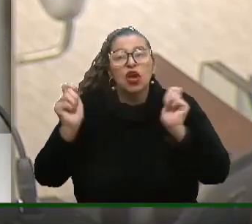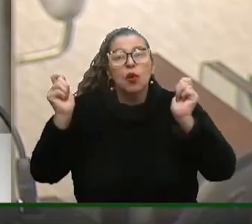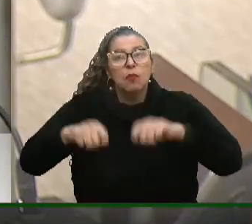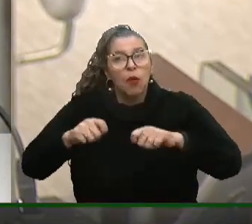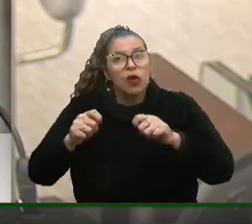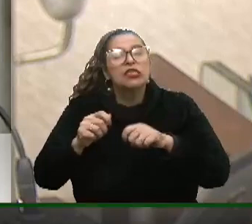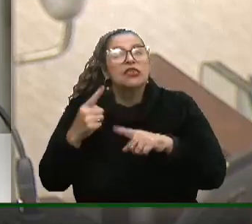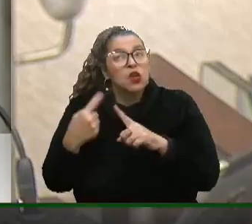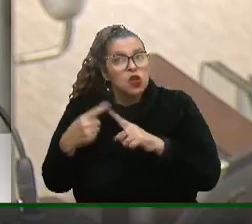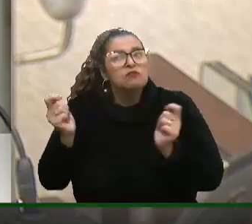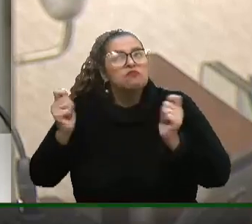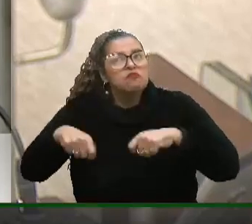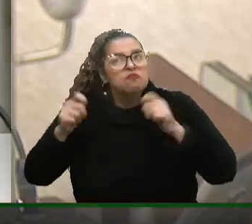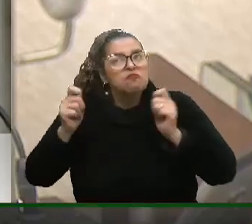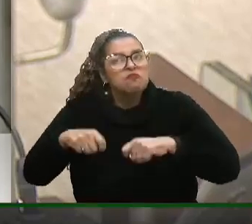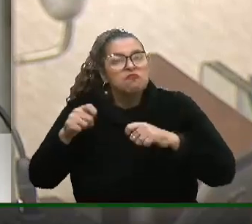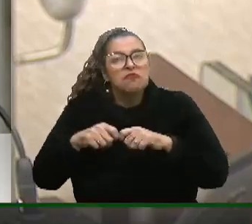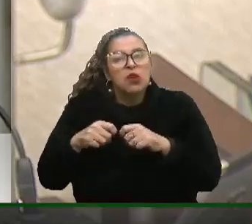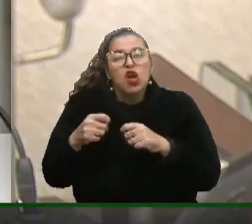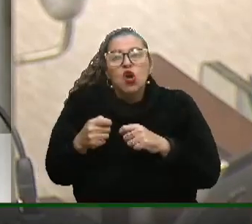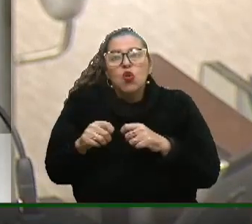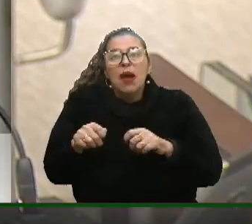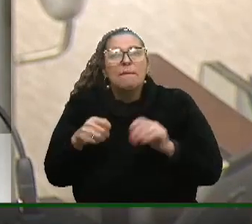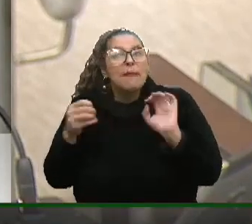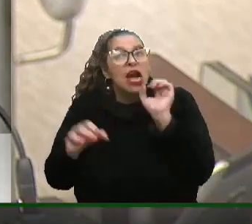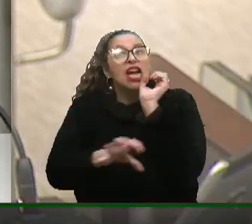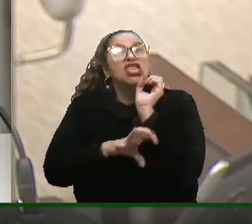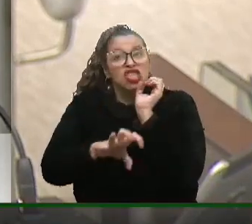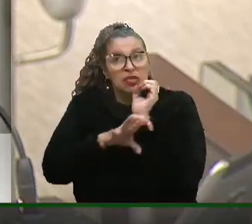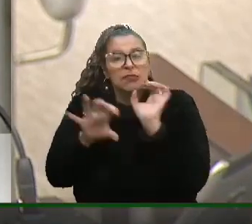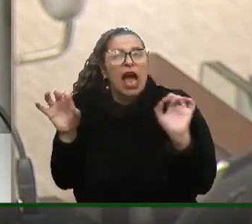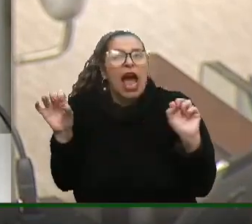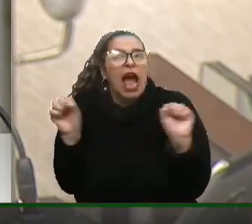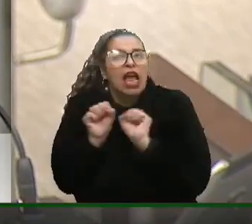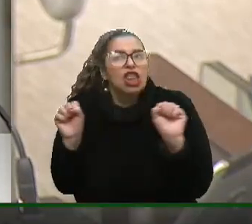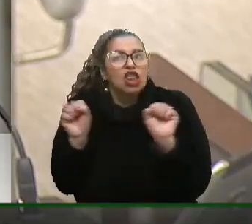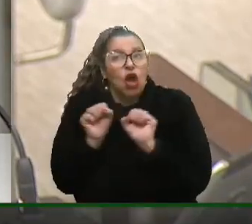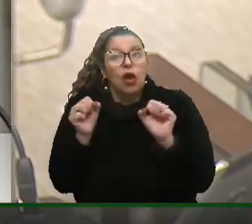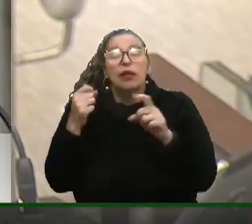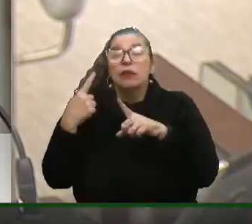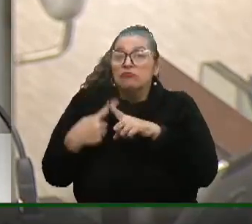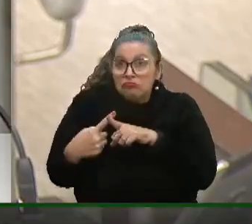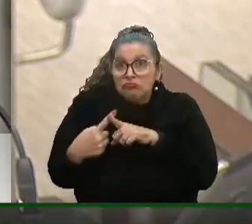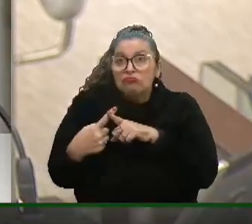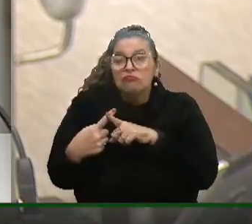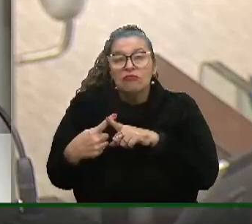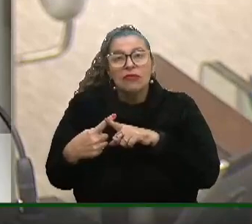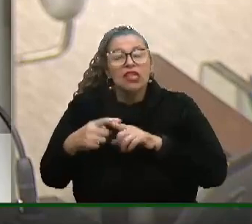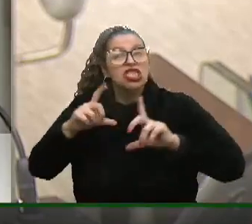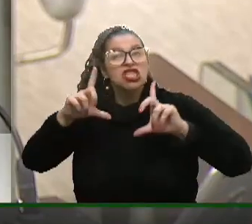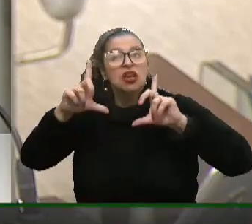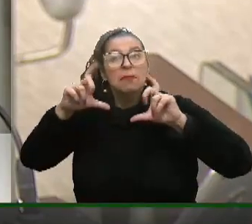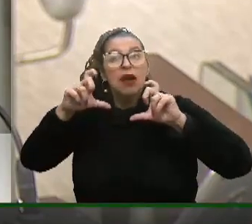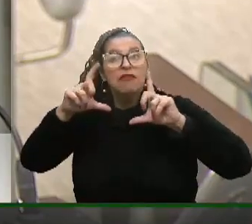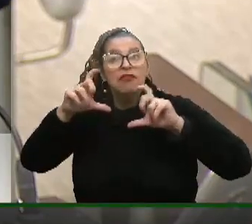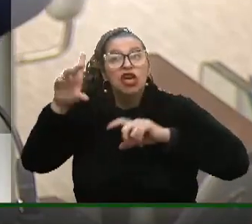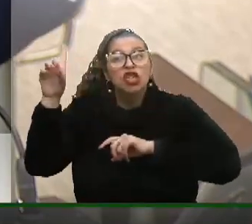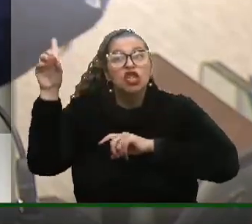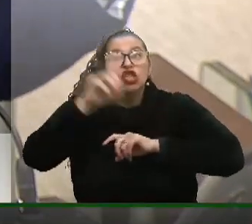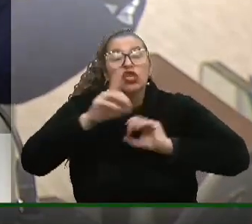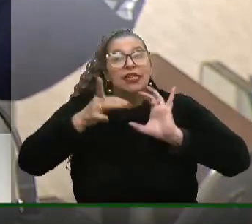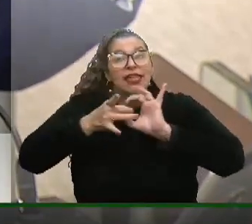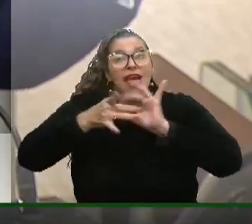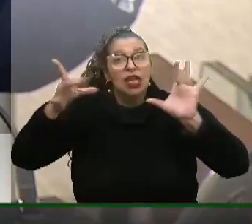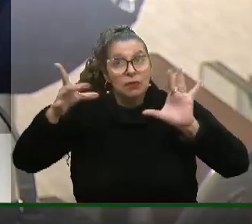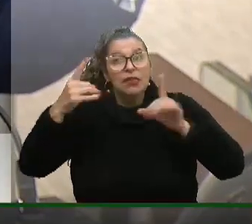considerado um amante da burocracia. E eu estou aqui com a foto do dia da sanção da